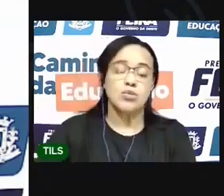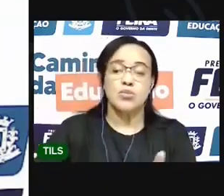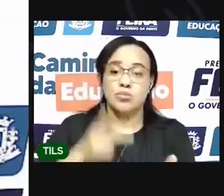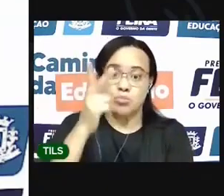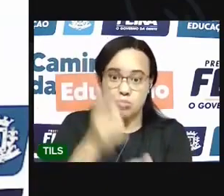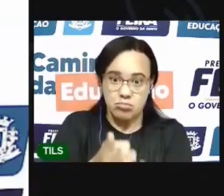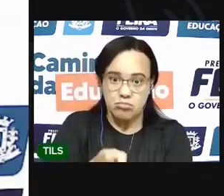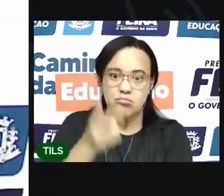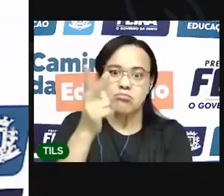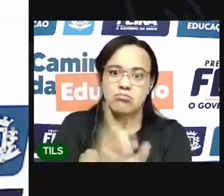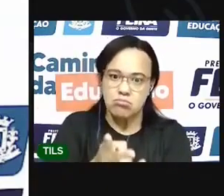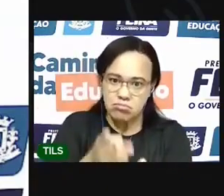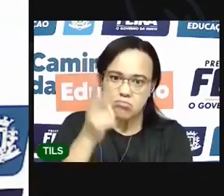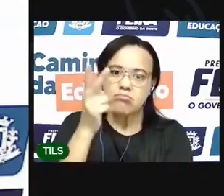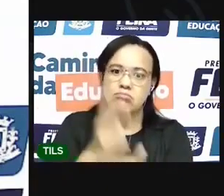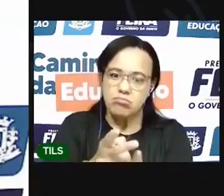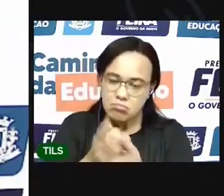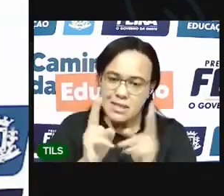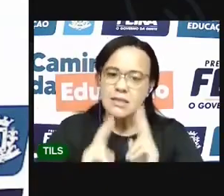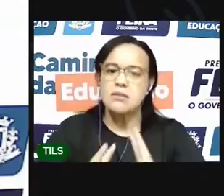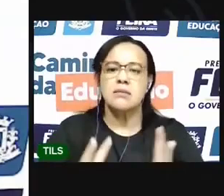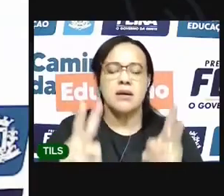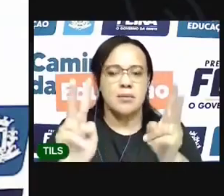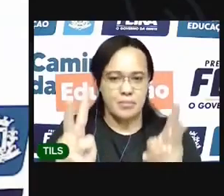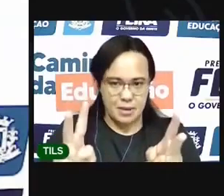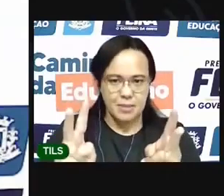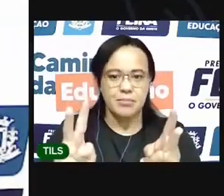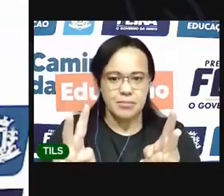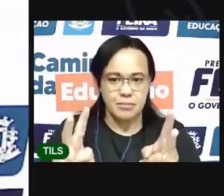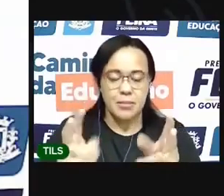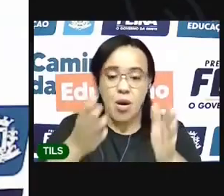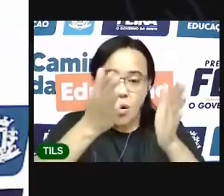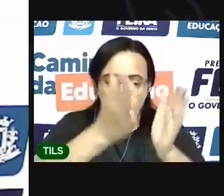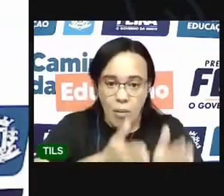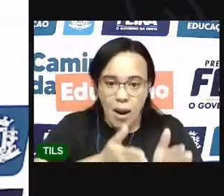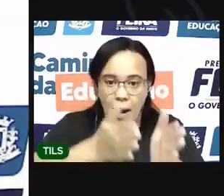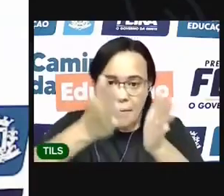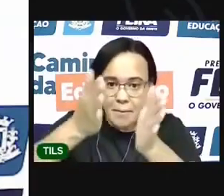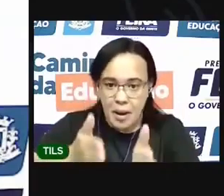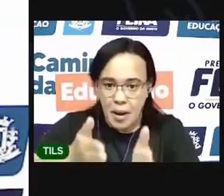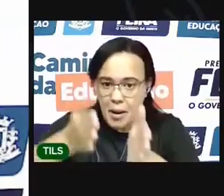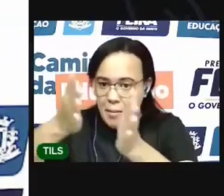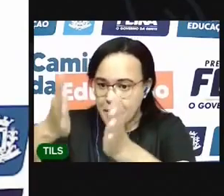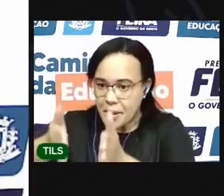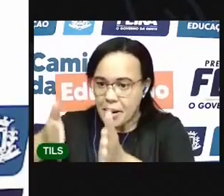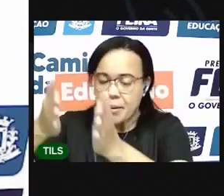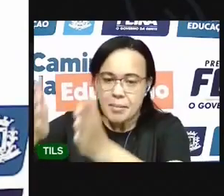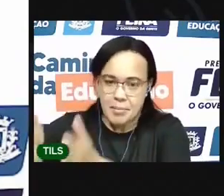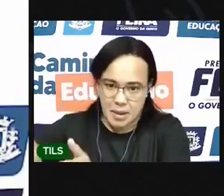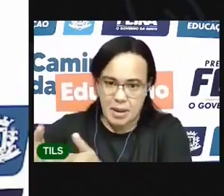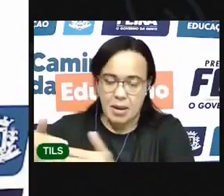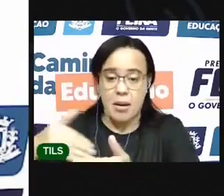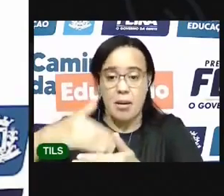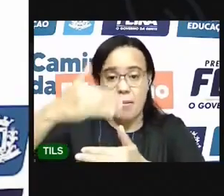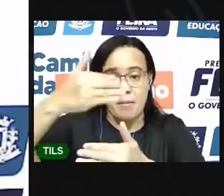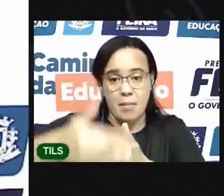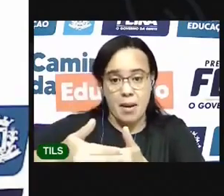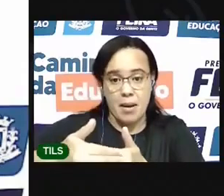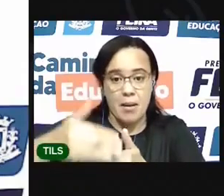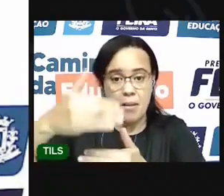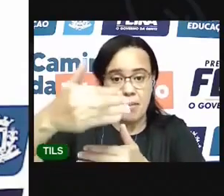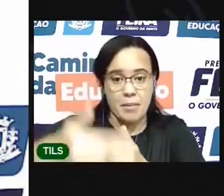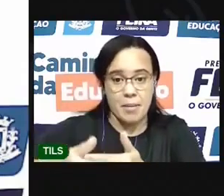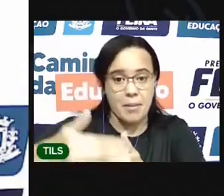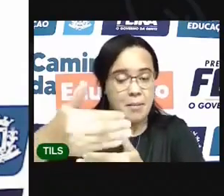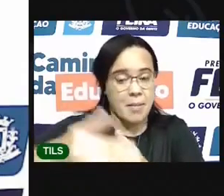O três sempre vai vir Depois do dois Seguindo uma ordem Uma sequência A